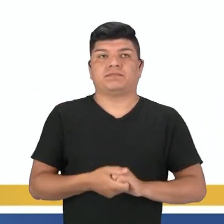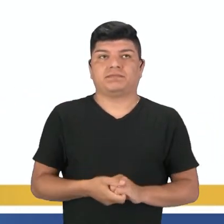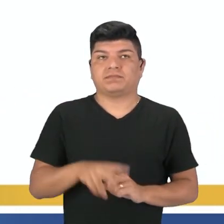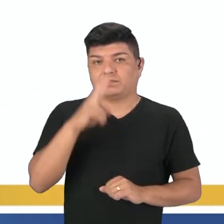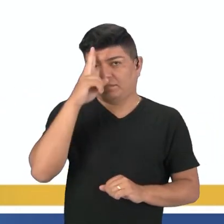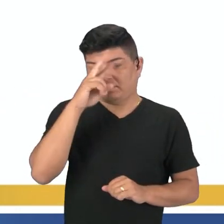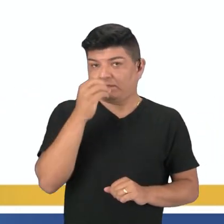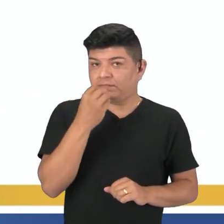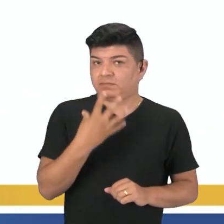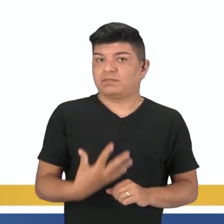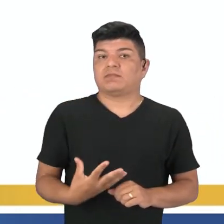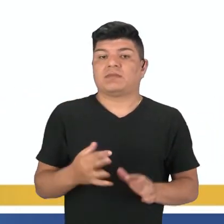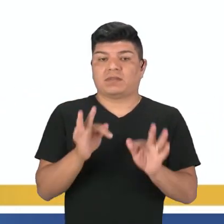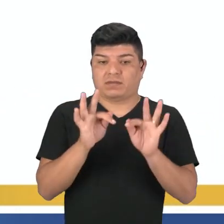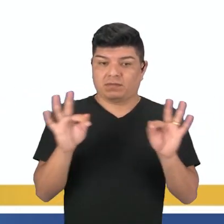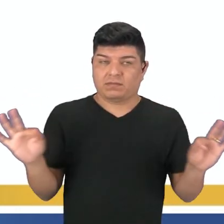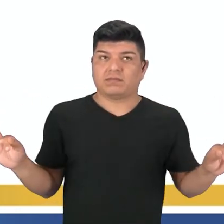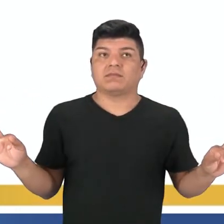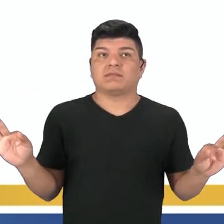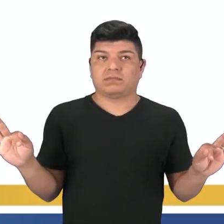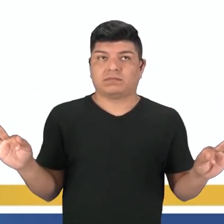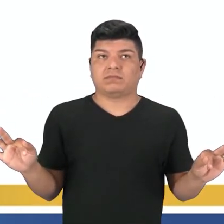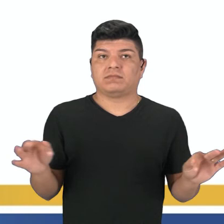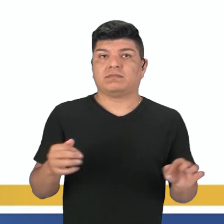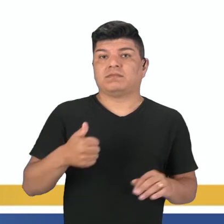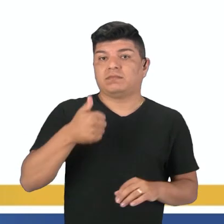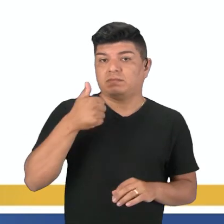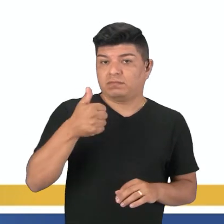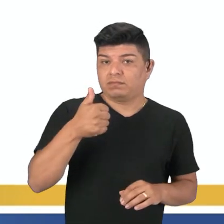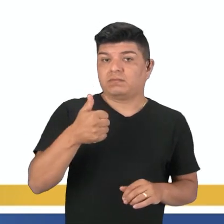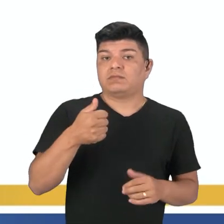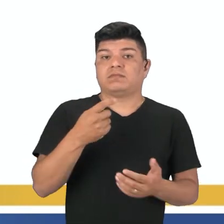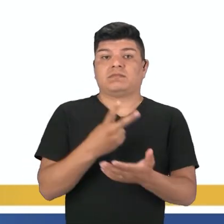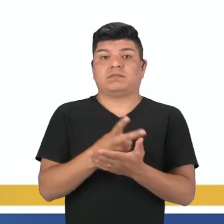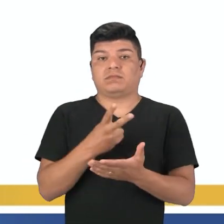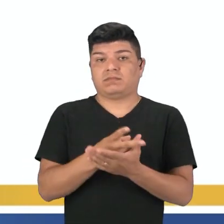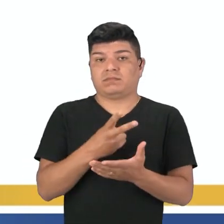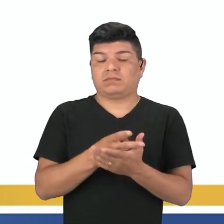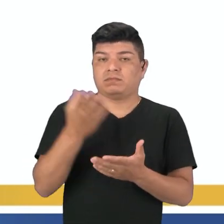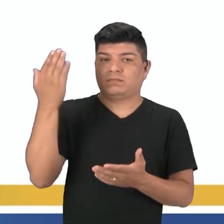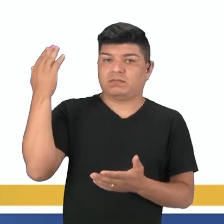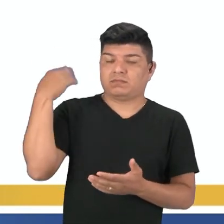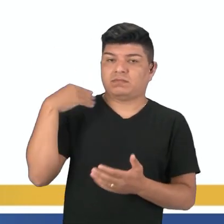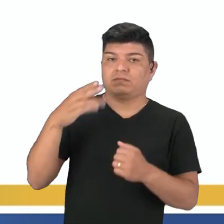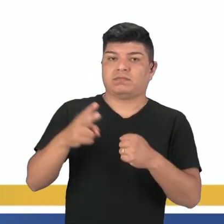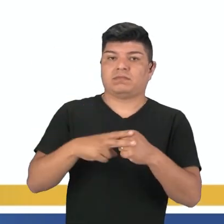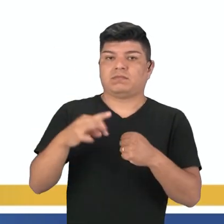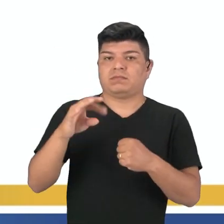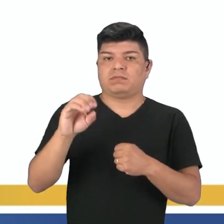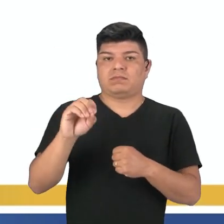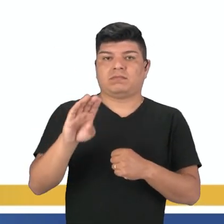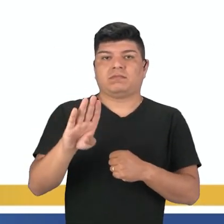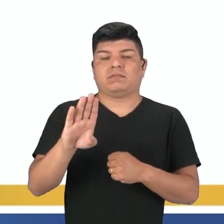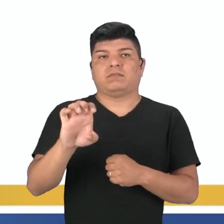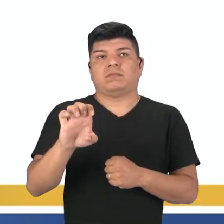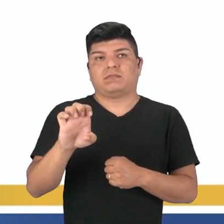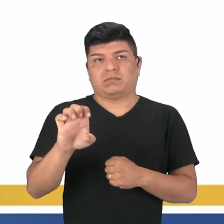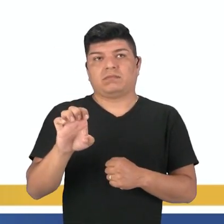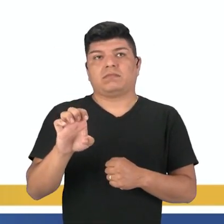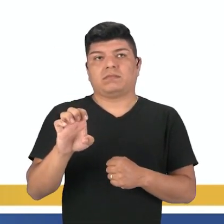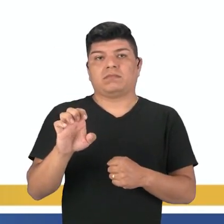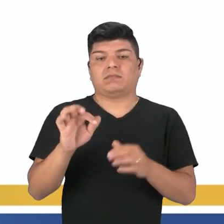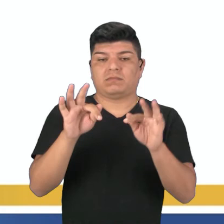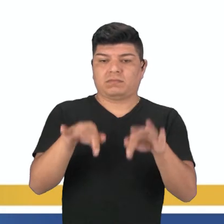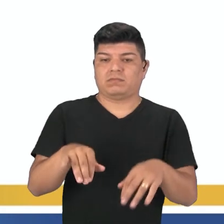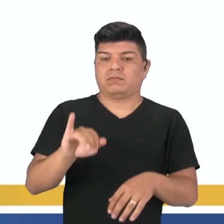Lembra bem, para frases na fórmula afirmativa. Sujeito, passado do verbo to be, verbo com o finalzinho em